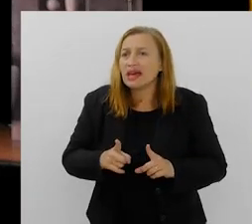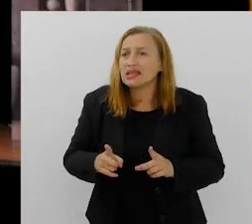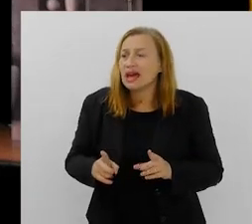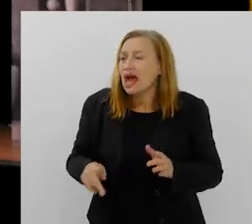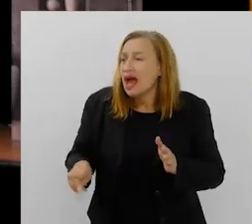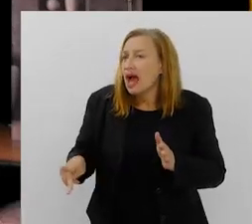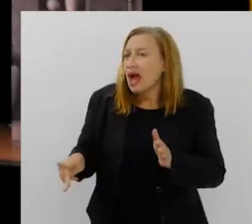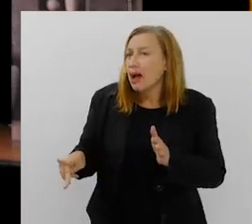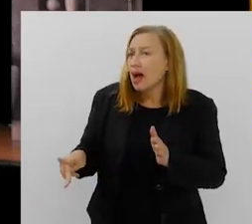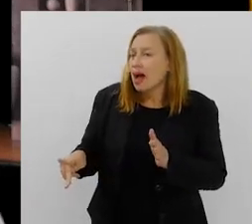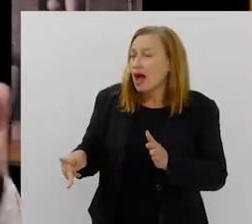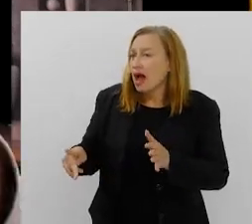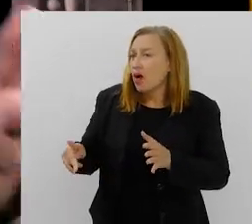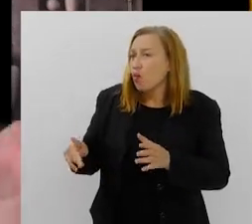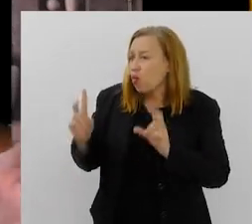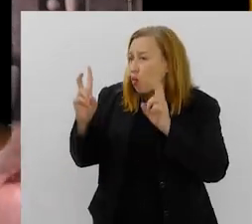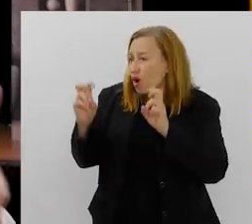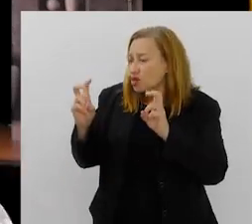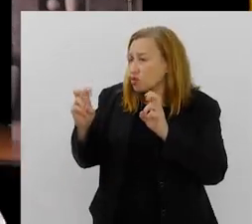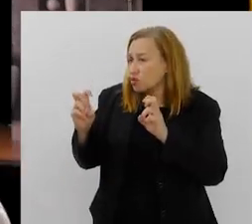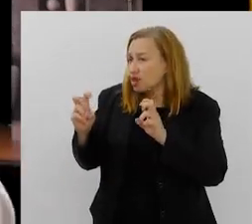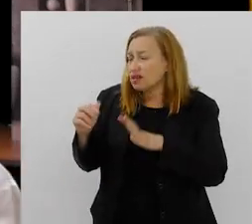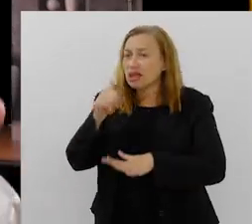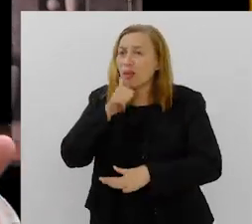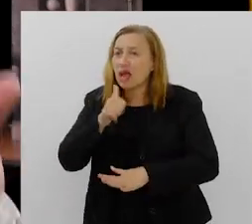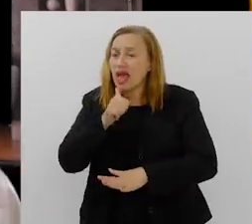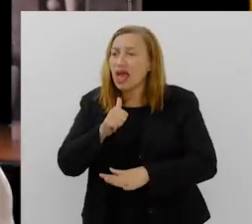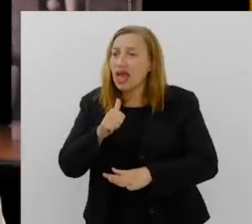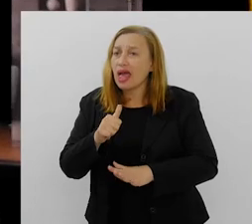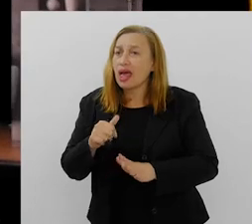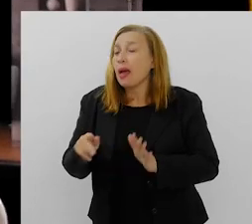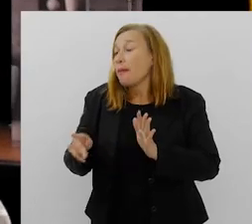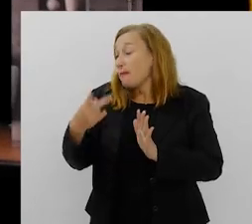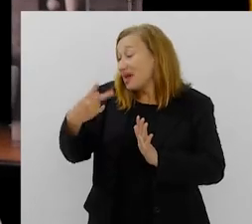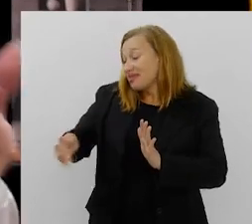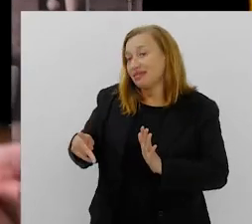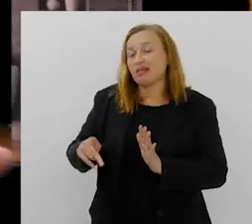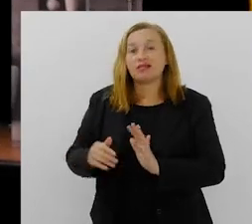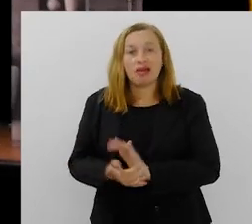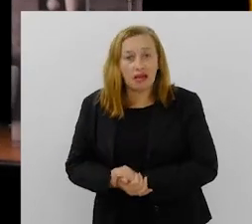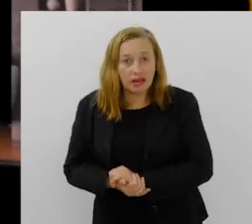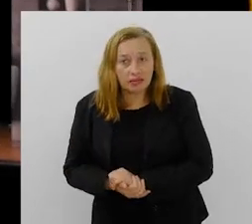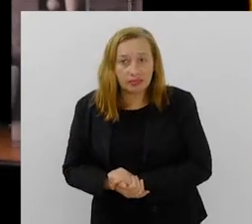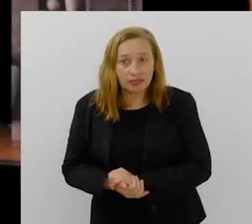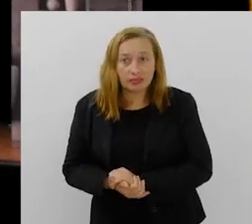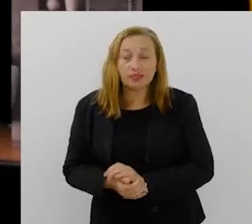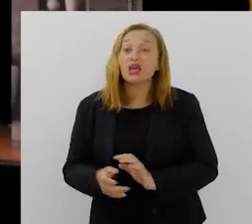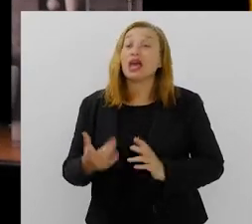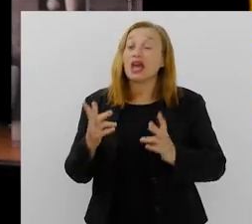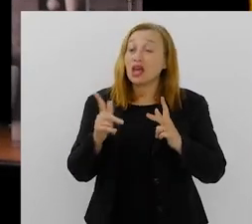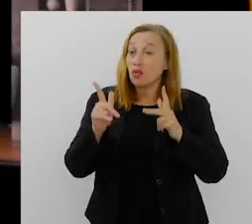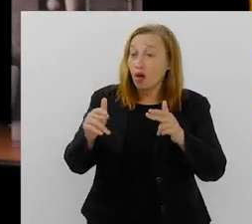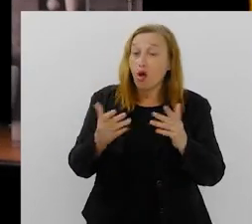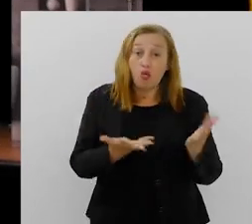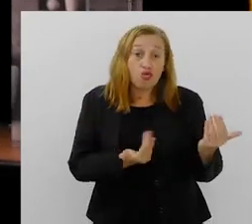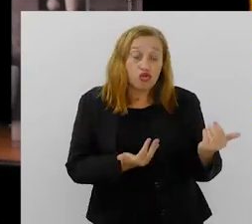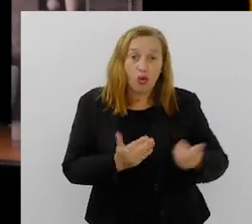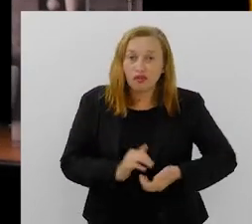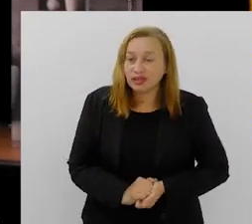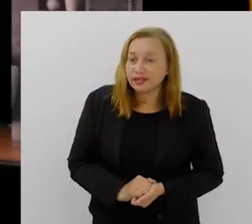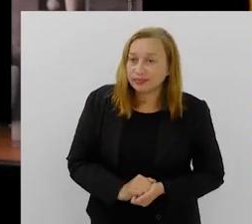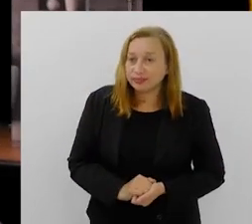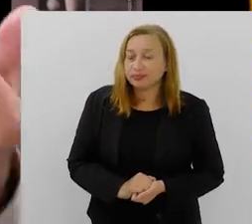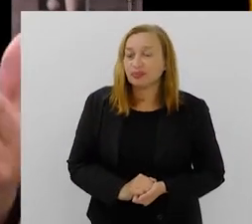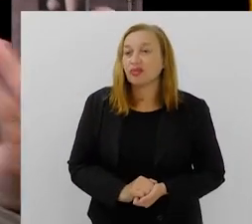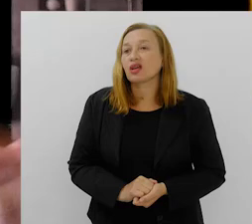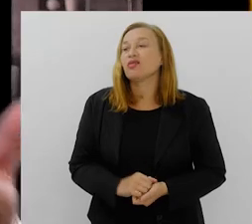pertence. Assim como a gente também tem uma dificuldade muito grande de lidar com essa relação com a juventude, com o jovem. a